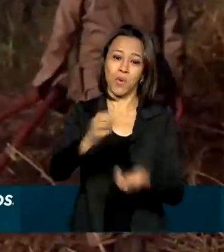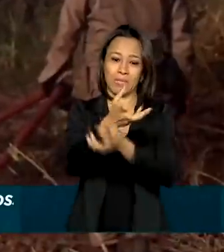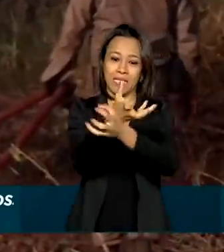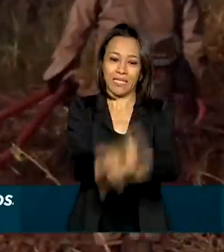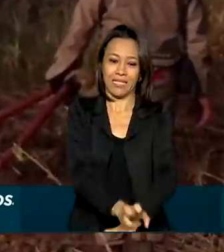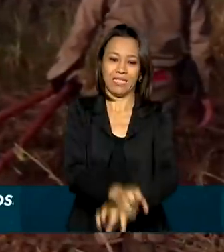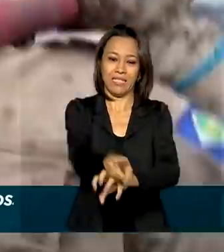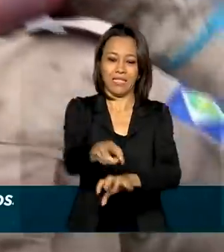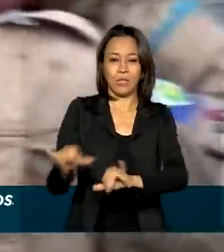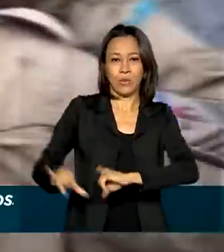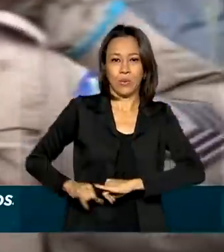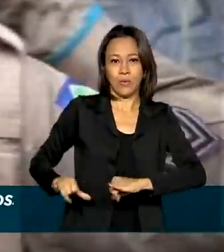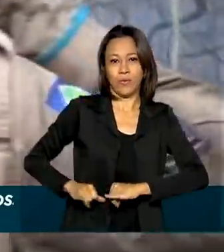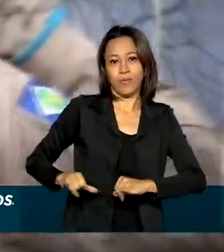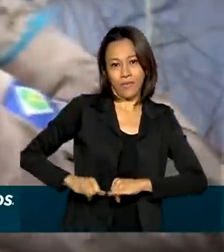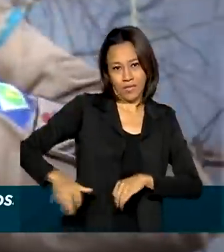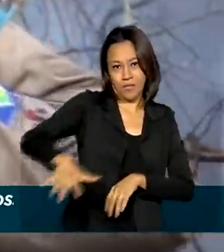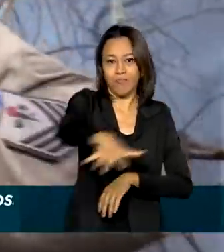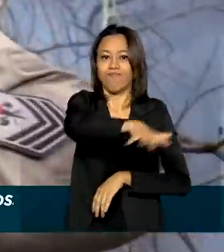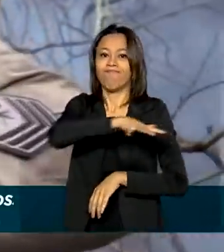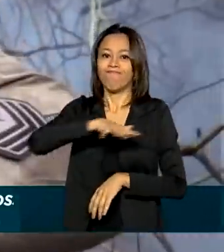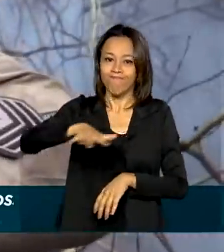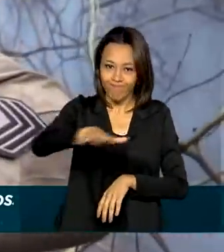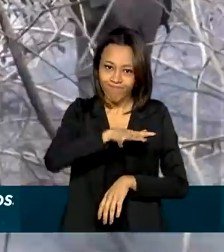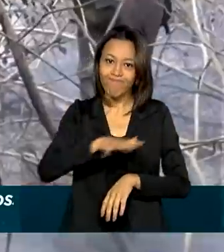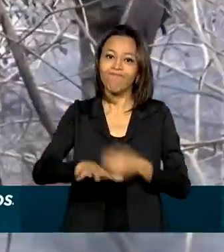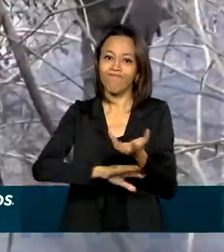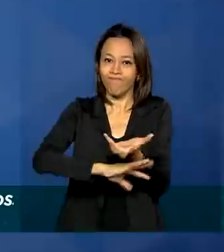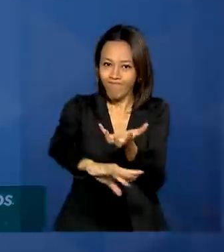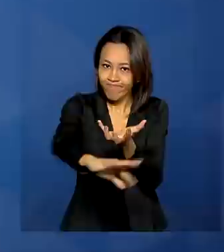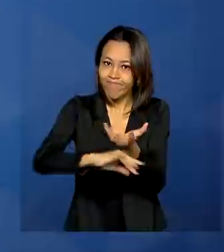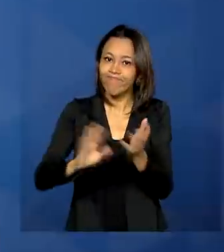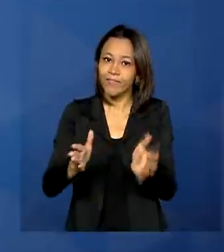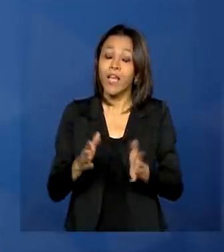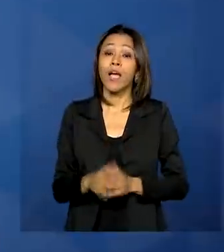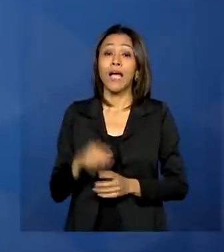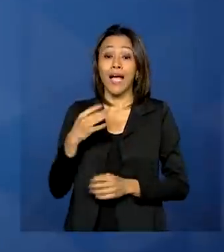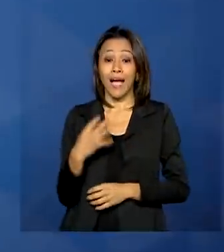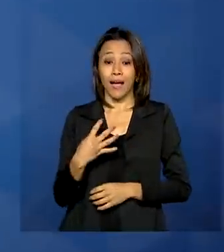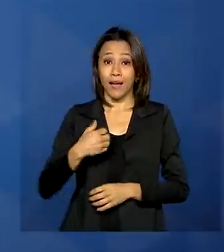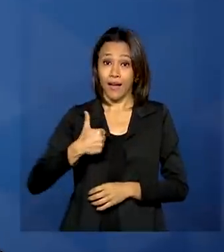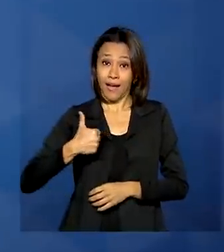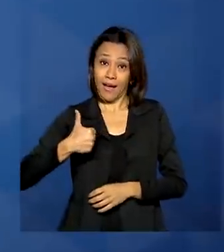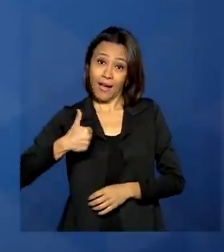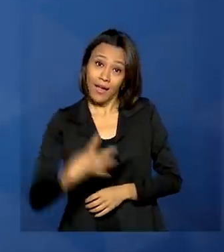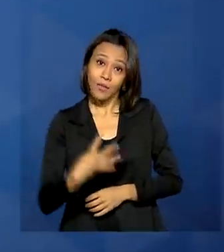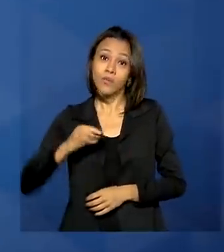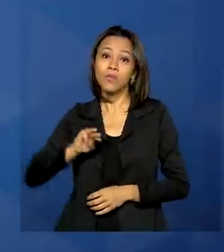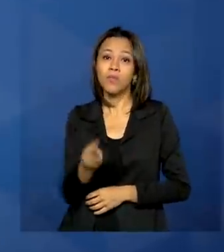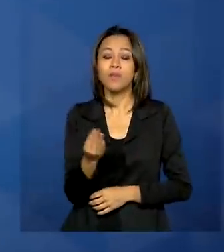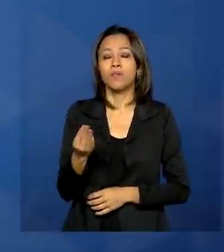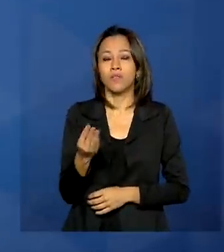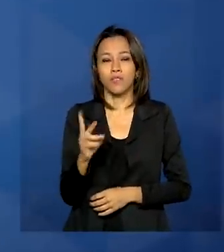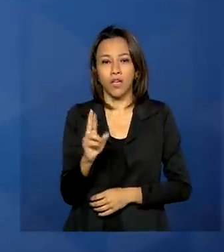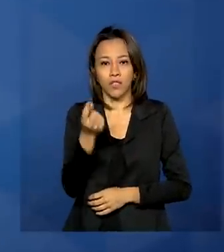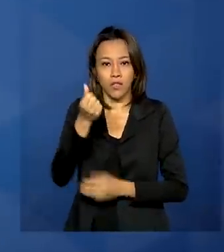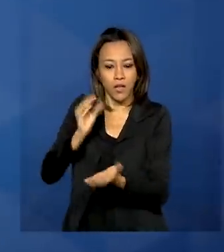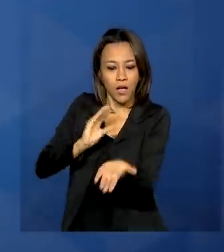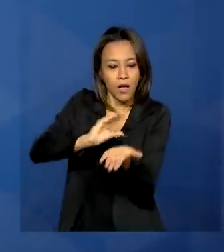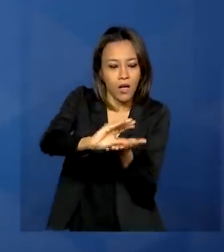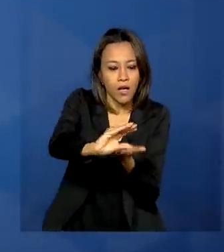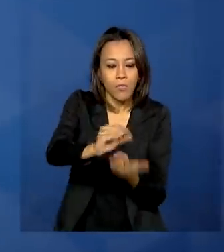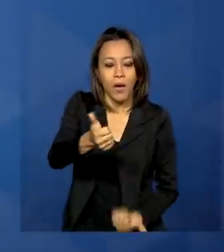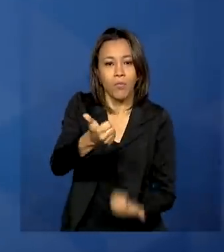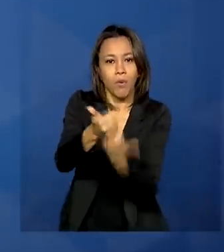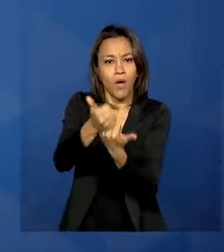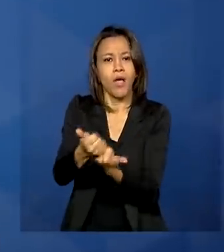anos. O governo federal está atento a isso. Já liberou 14 milhões de reais para investimentos em ações de combate